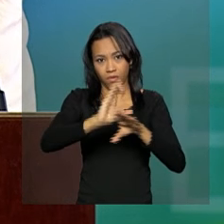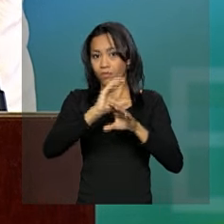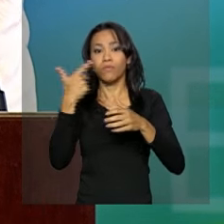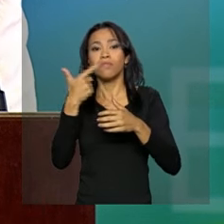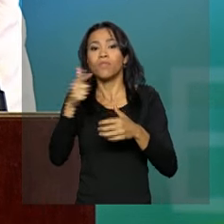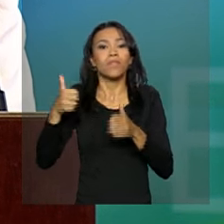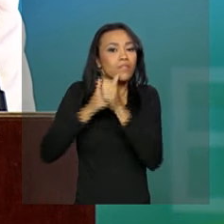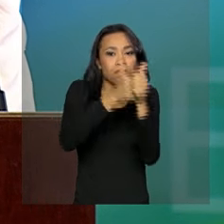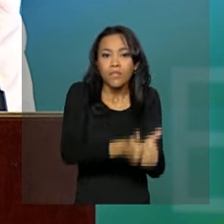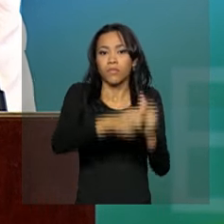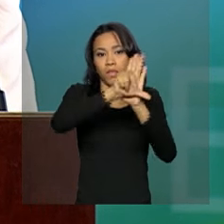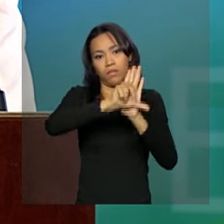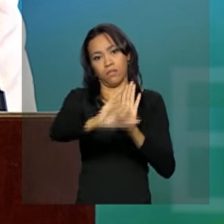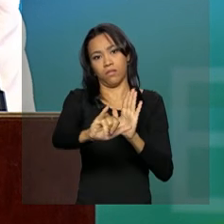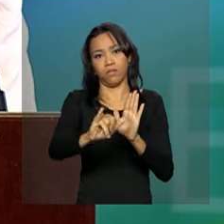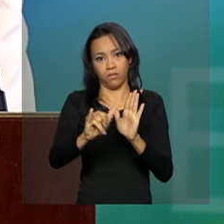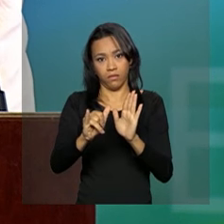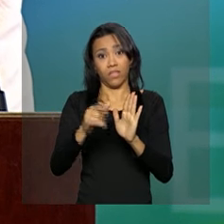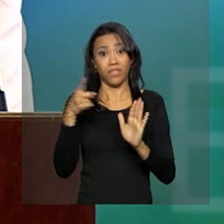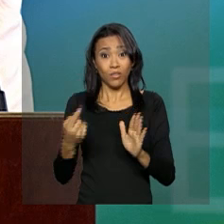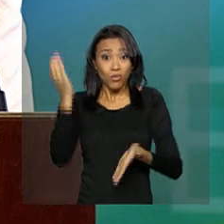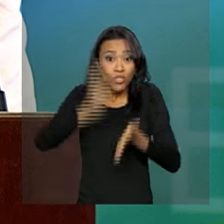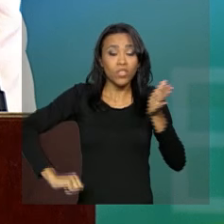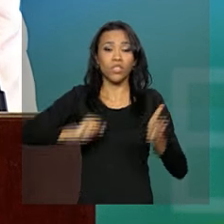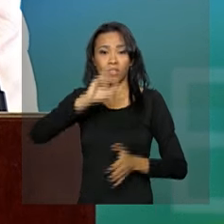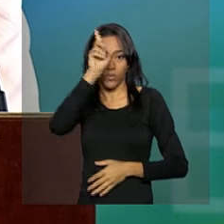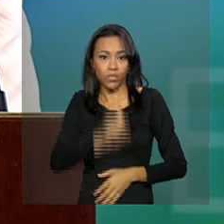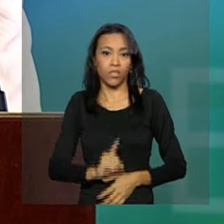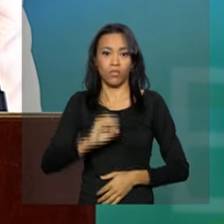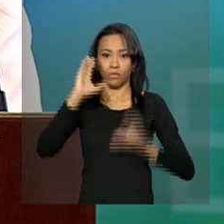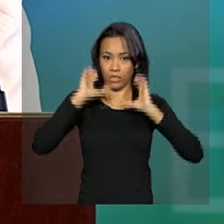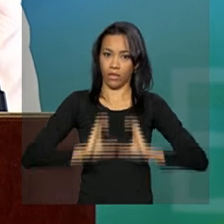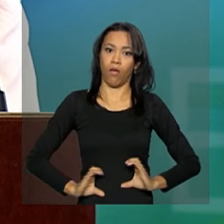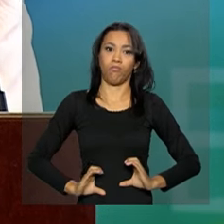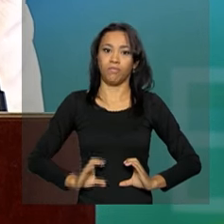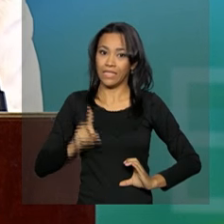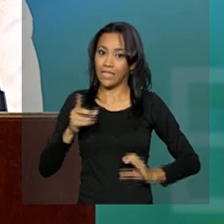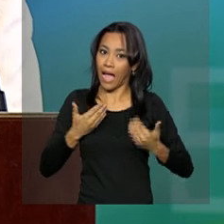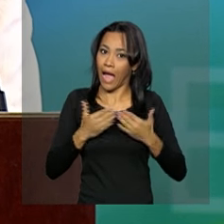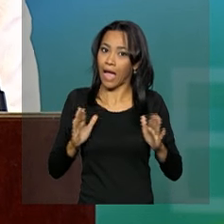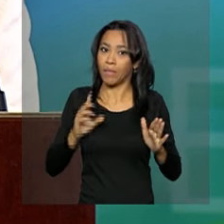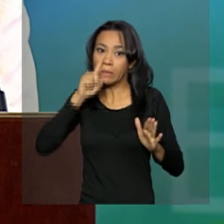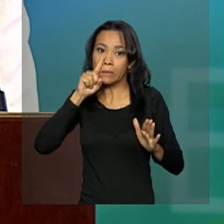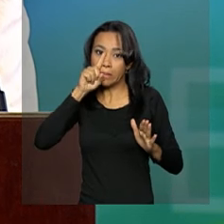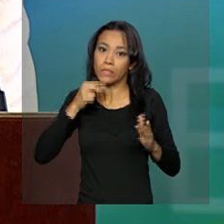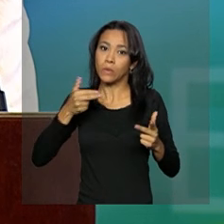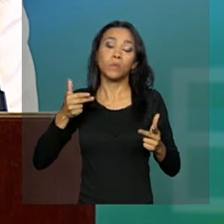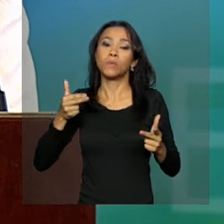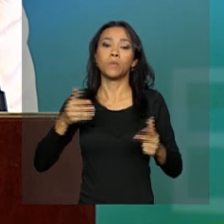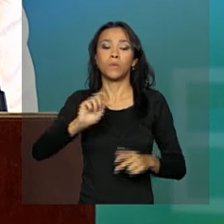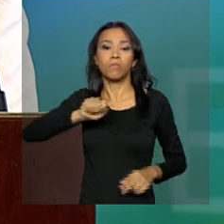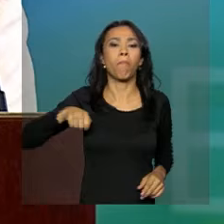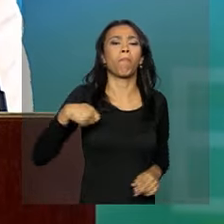viola os direitos dos cidadãos e abre precedentes gravíssimos. Os golpes